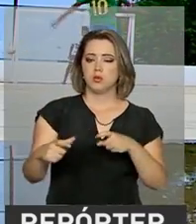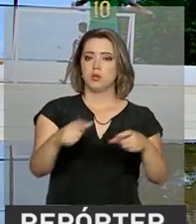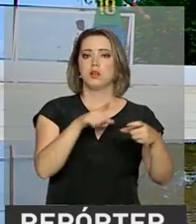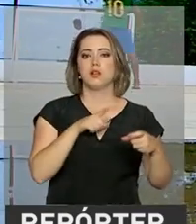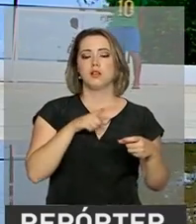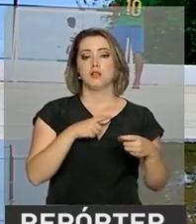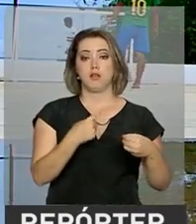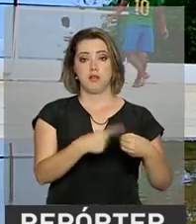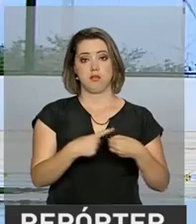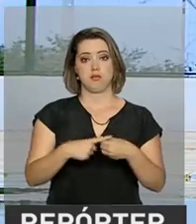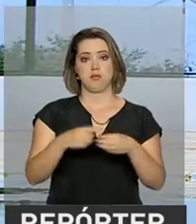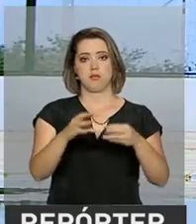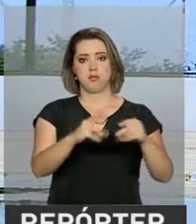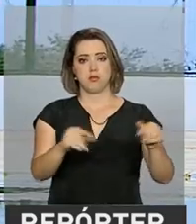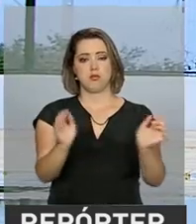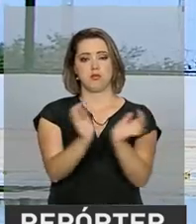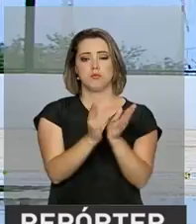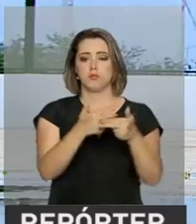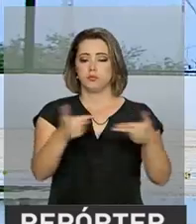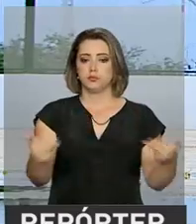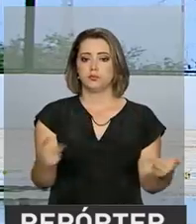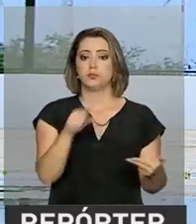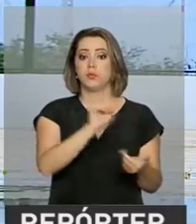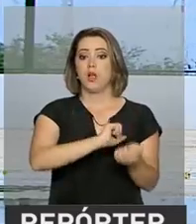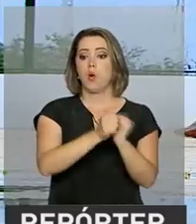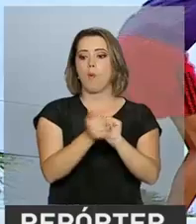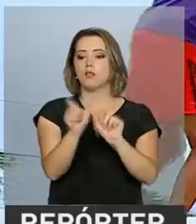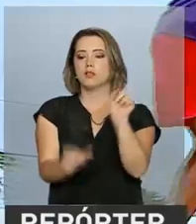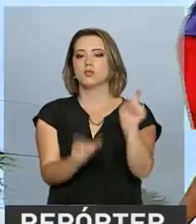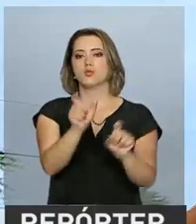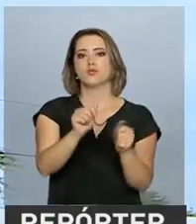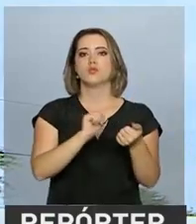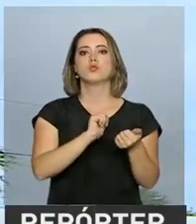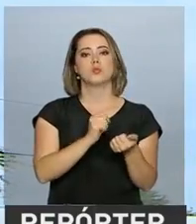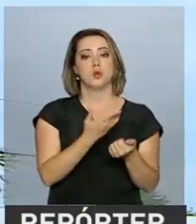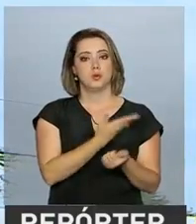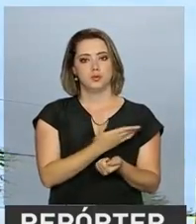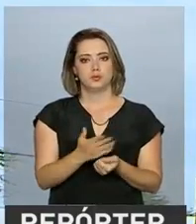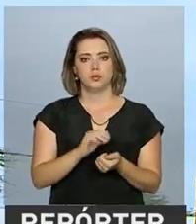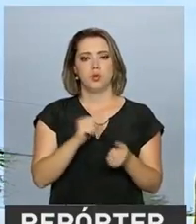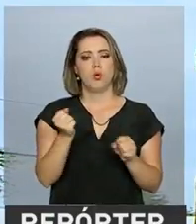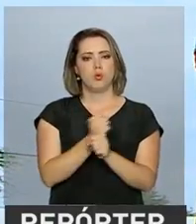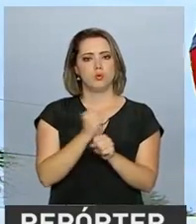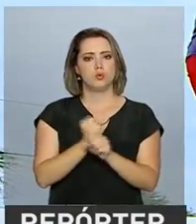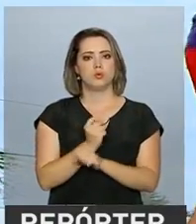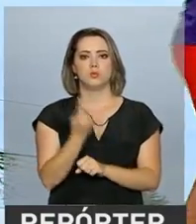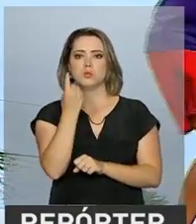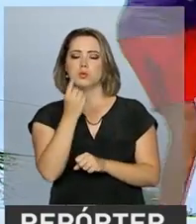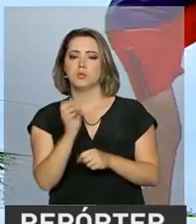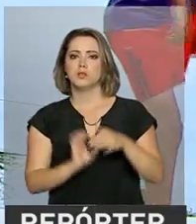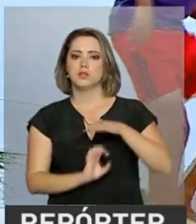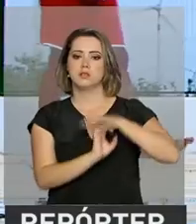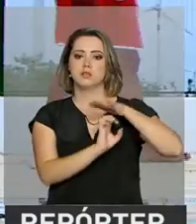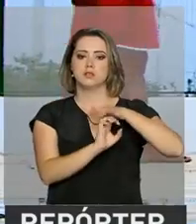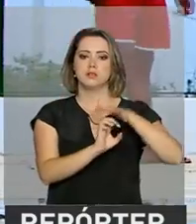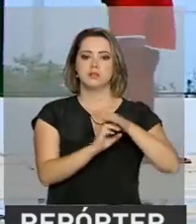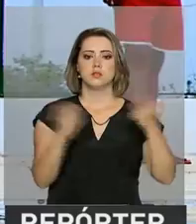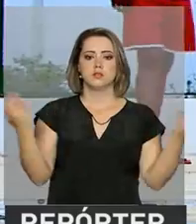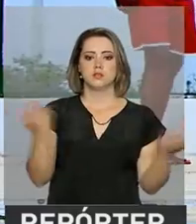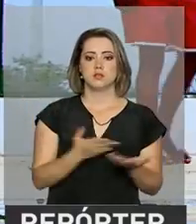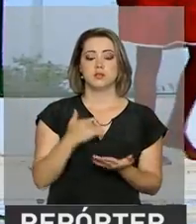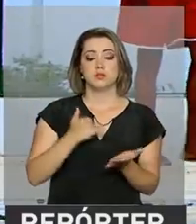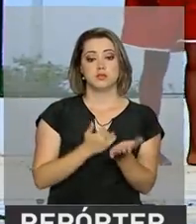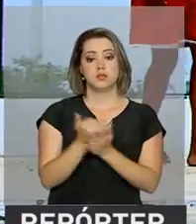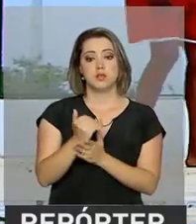futebol é um dos equipamentos que chegaram junto com a energia eólica. Ela foi construída por uma das empresas de parques eólicos. E agora,